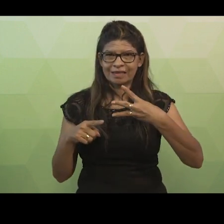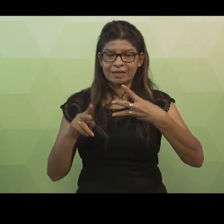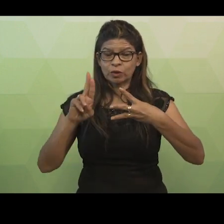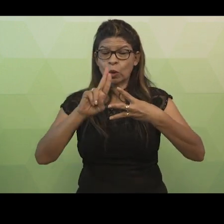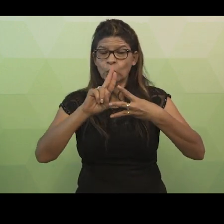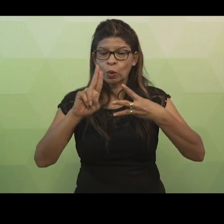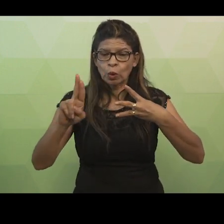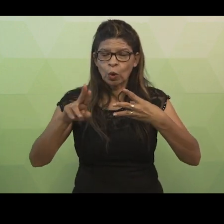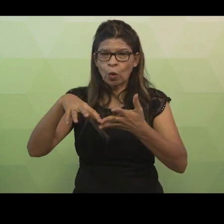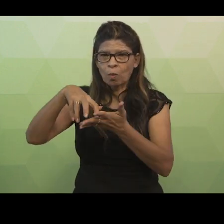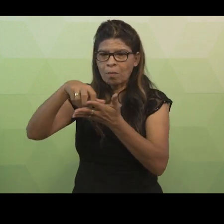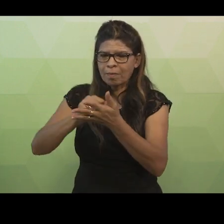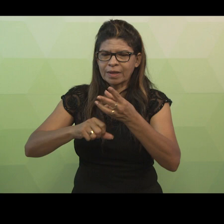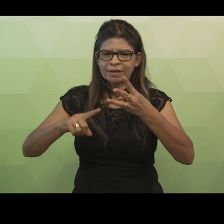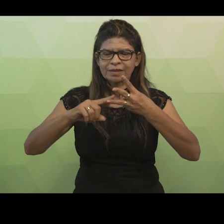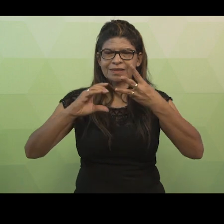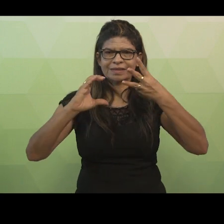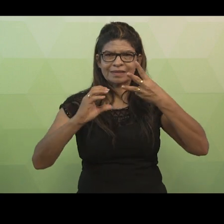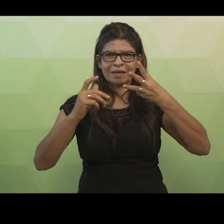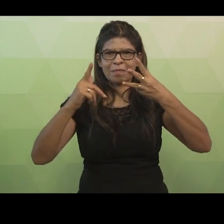matrícula e CPF.